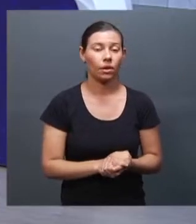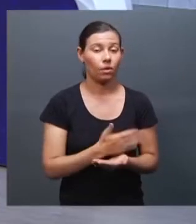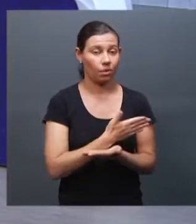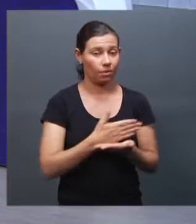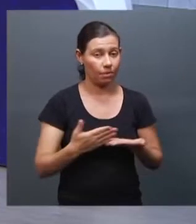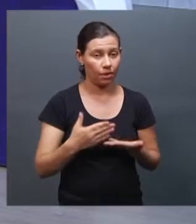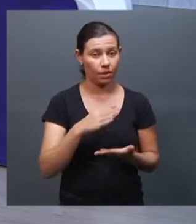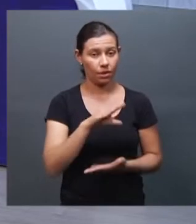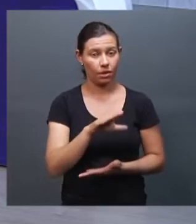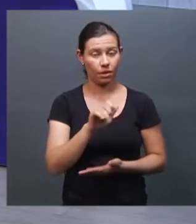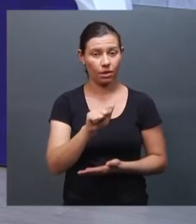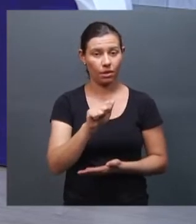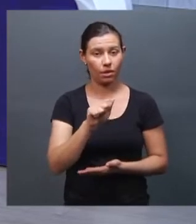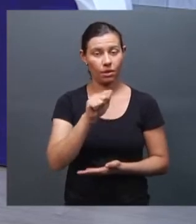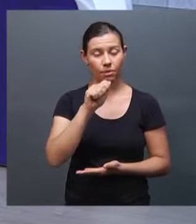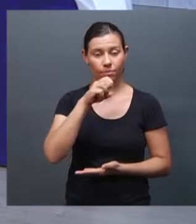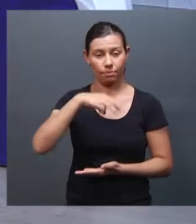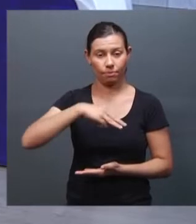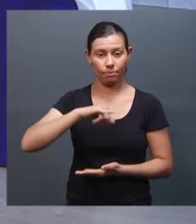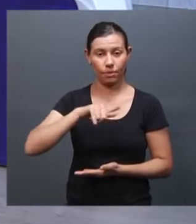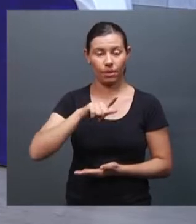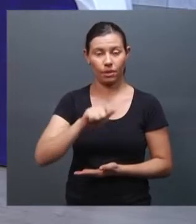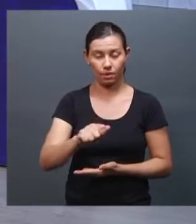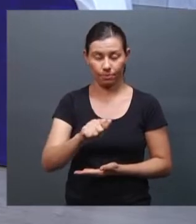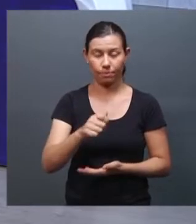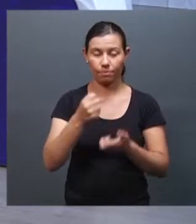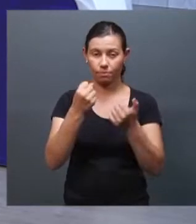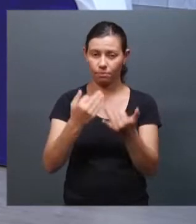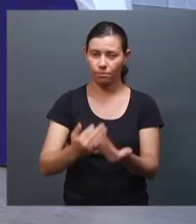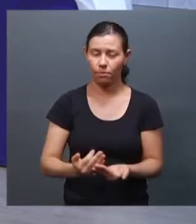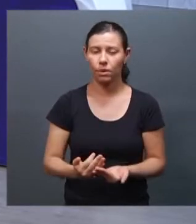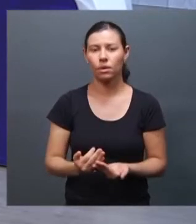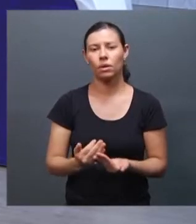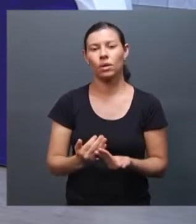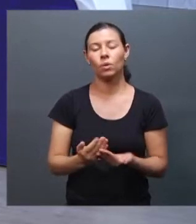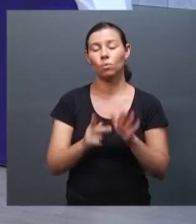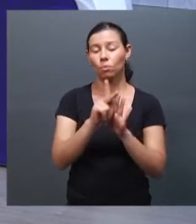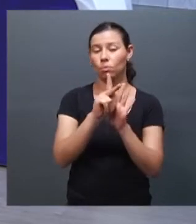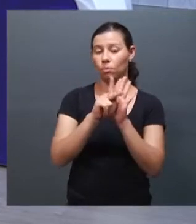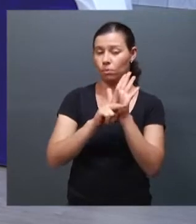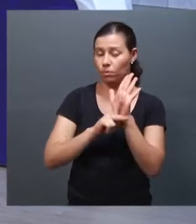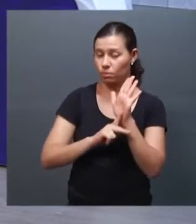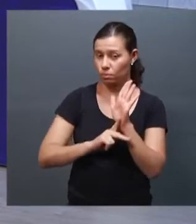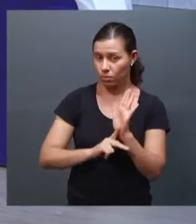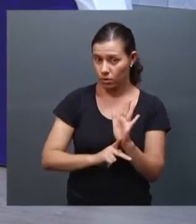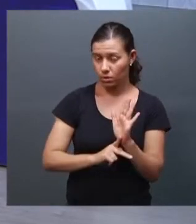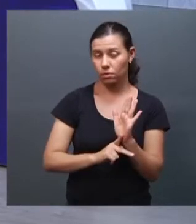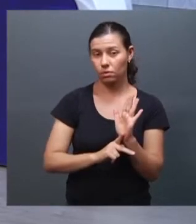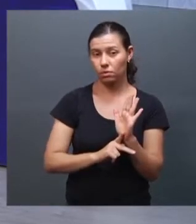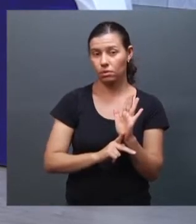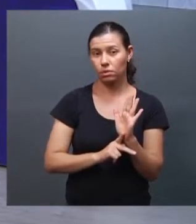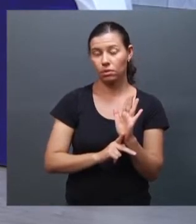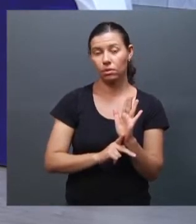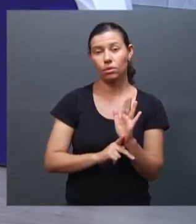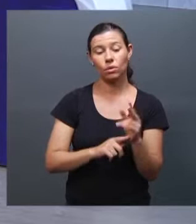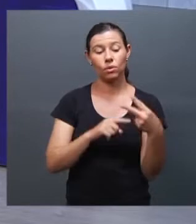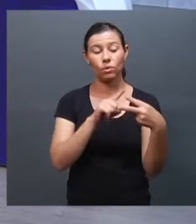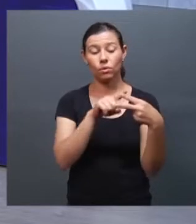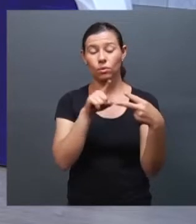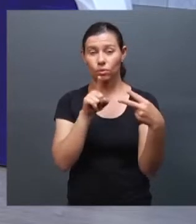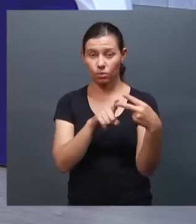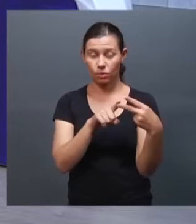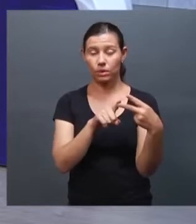Camila, então, para a gente pensar nessa questão mais legal. O que que significa um projeto, dois projetos, duas ações, na verdade,